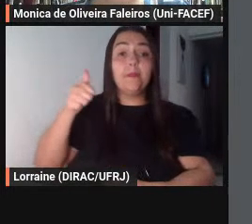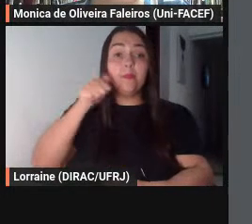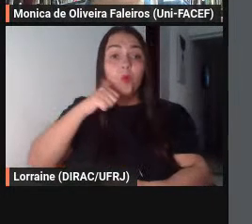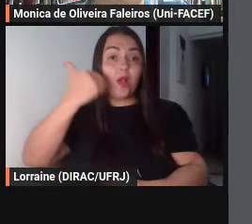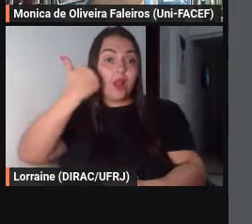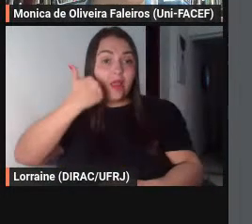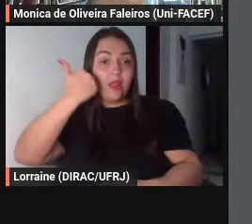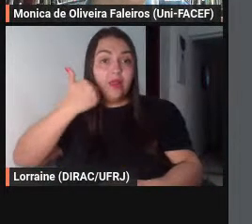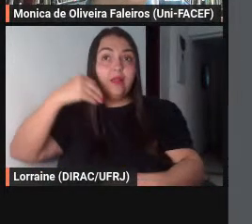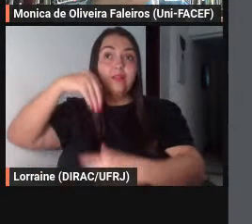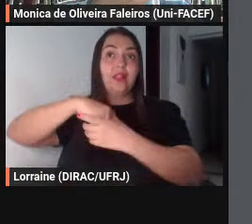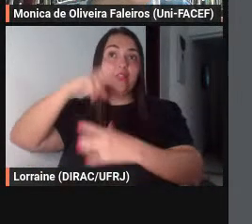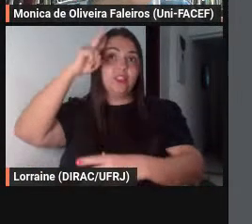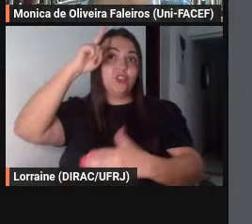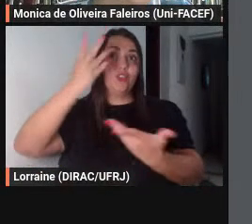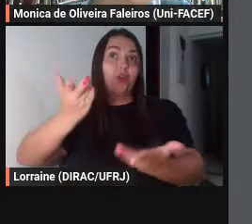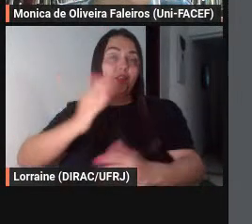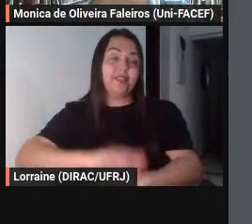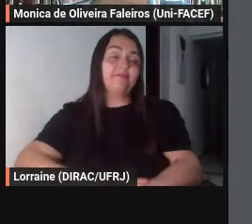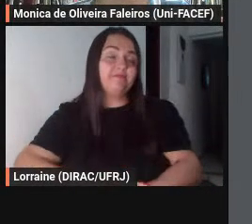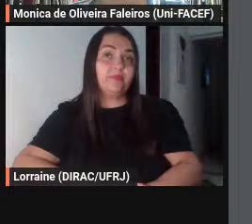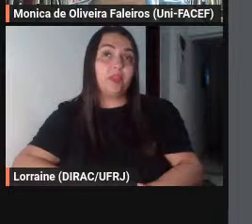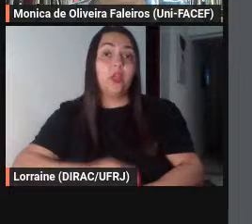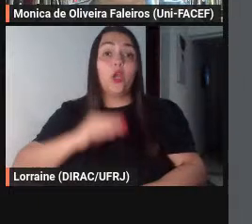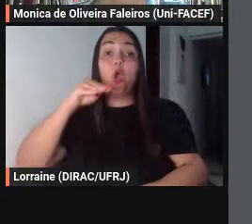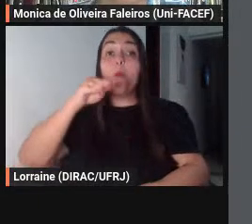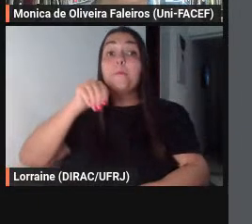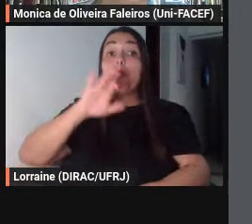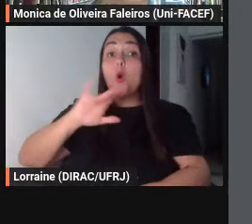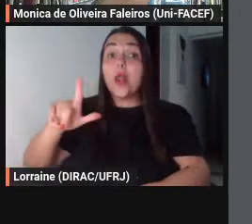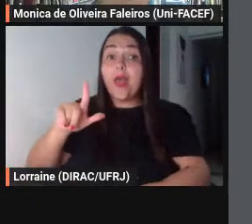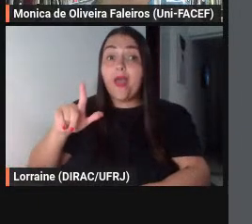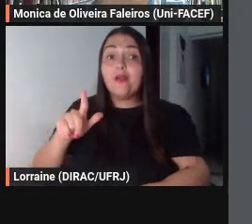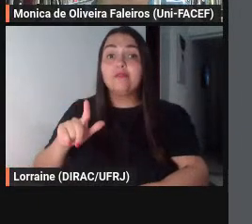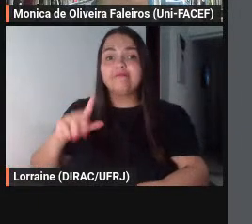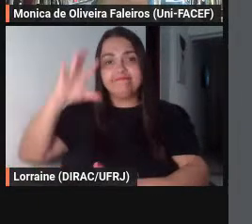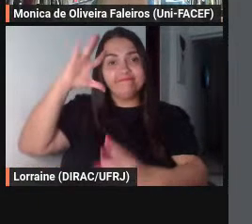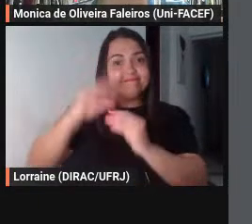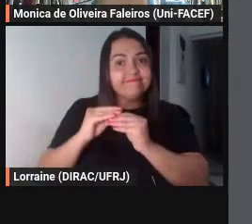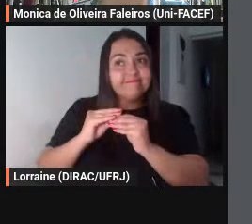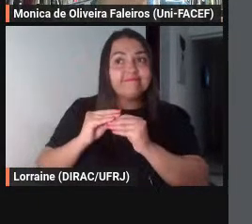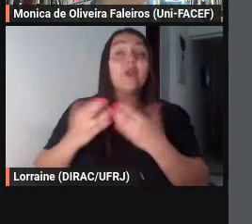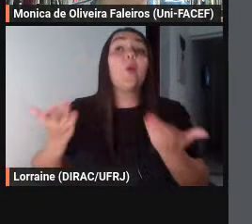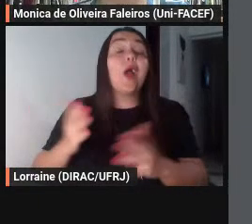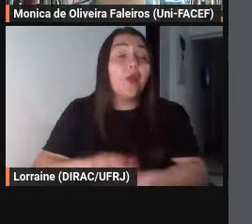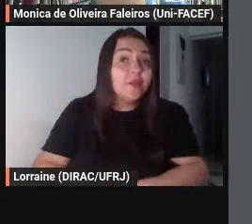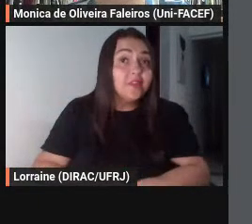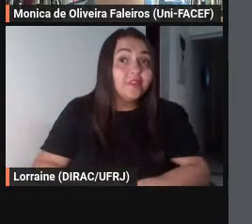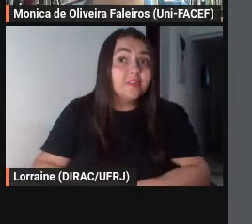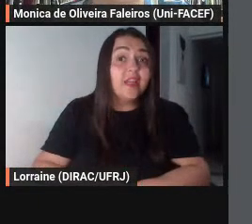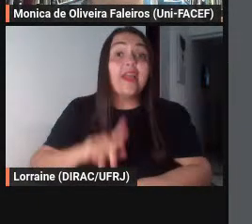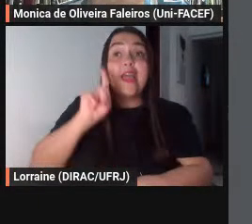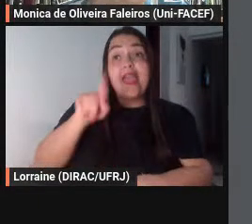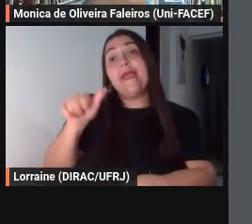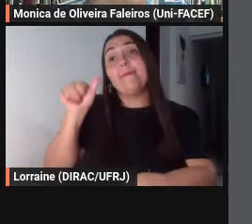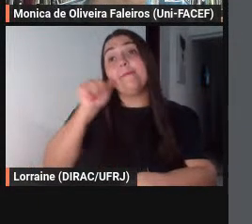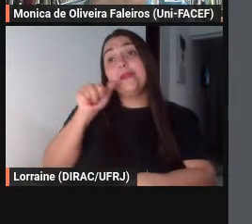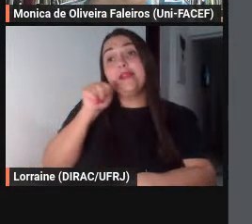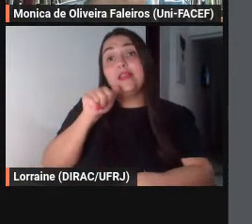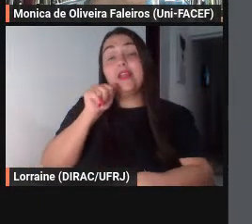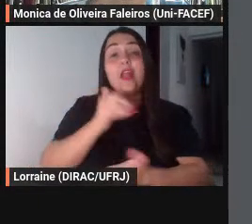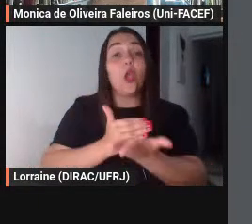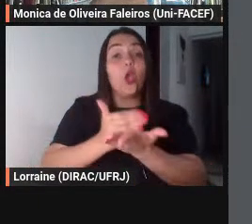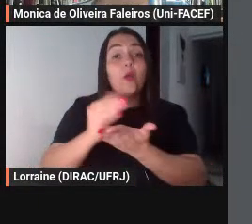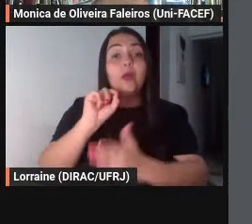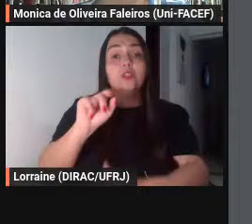da história e a moral é ainda mais sugestiva como vocês estão vendo aí é de menina que se torce a pepina